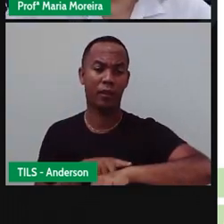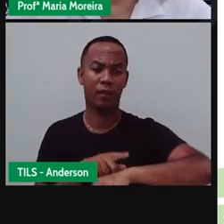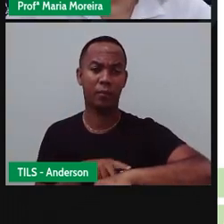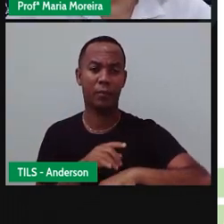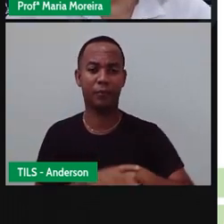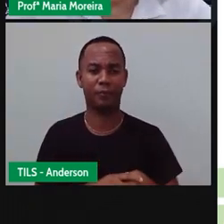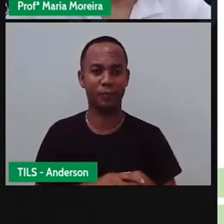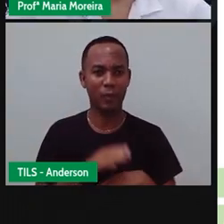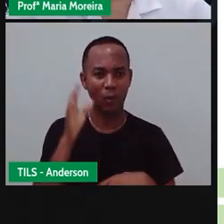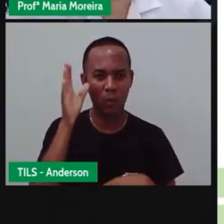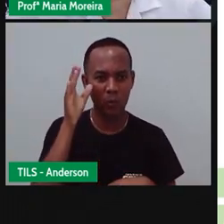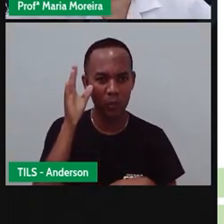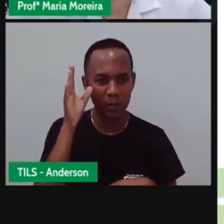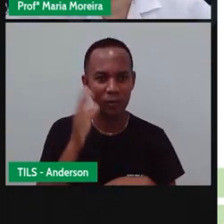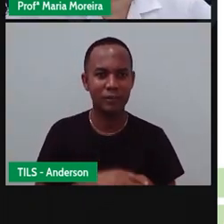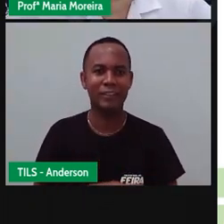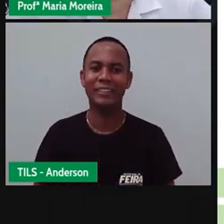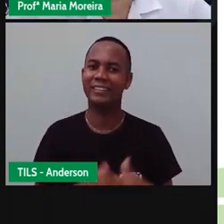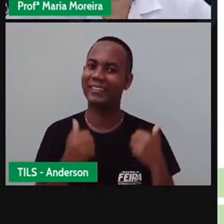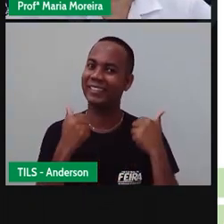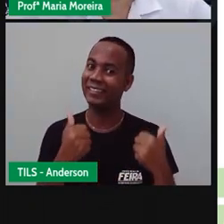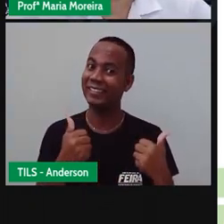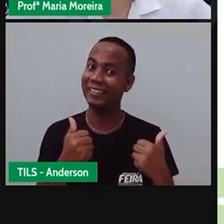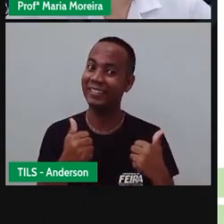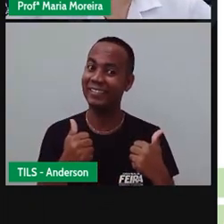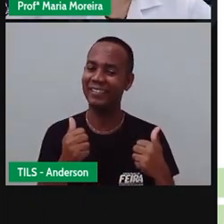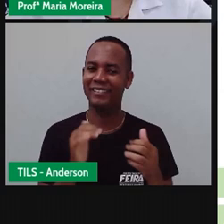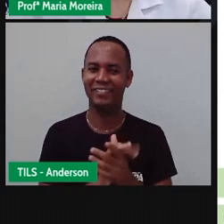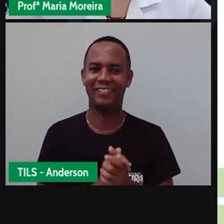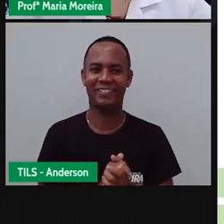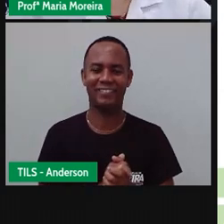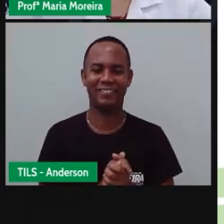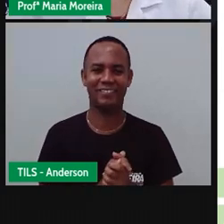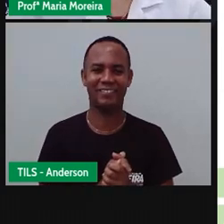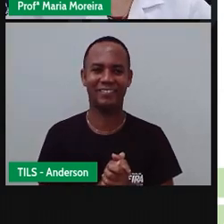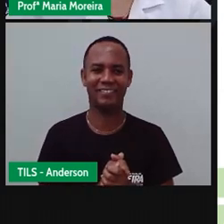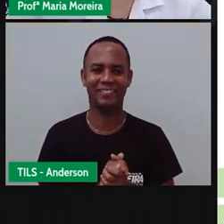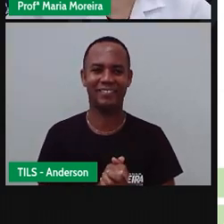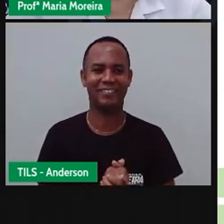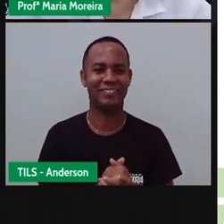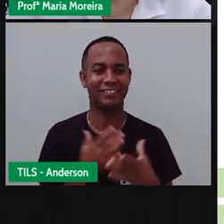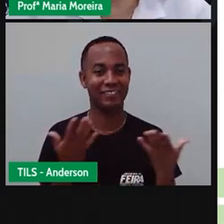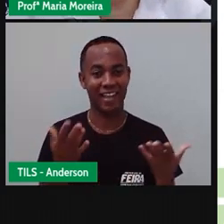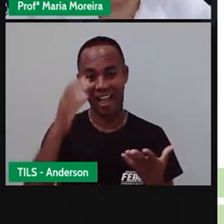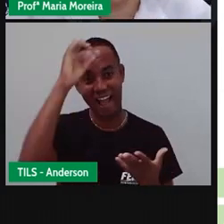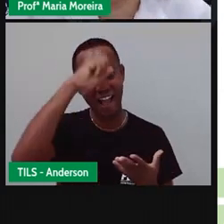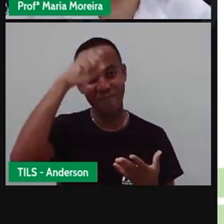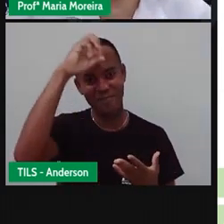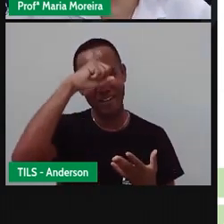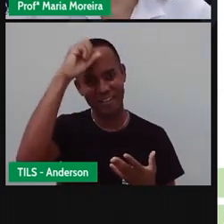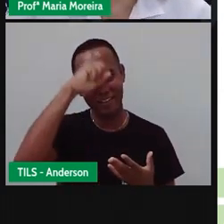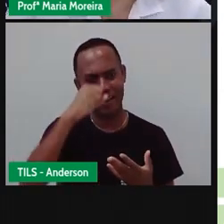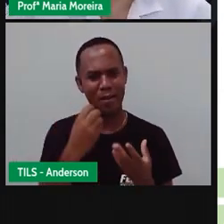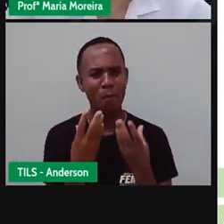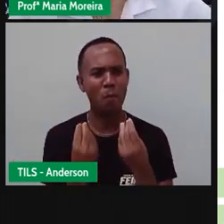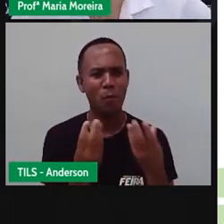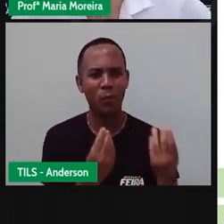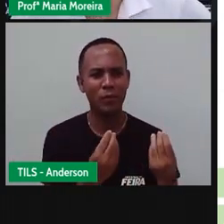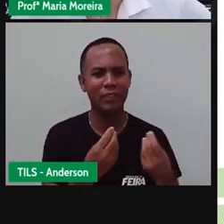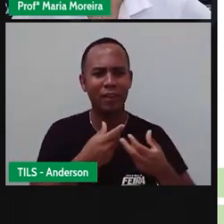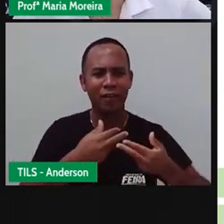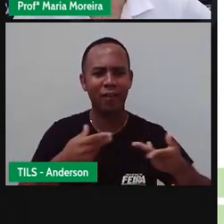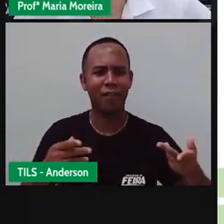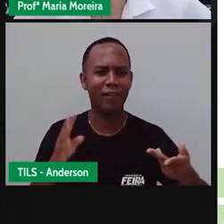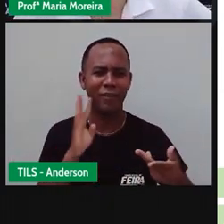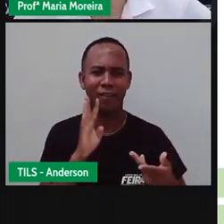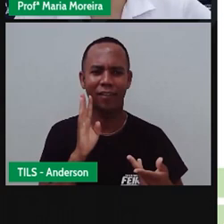Estão curiosos? Você tá curioso, Anderson? Pois é, vamos aprender muita coisa legal essa semana.